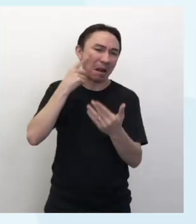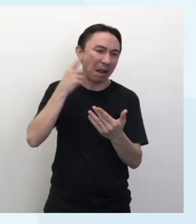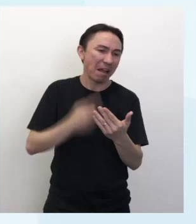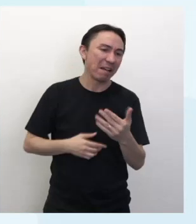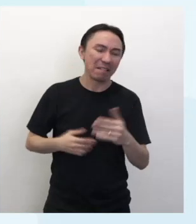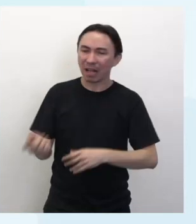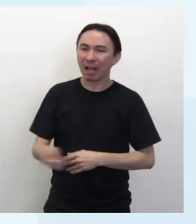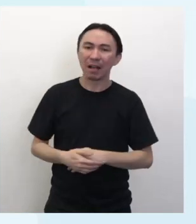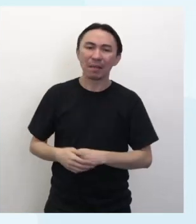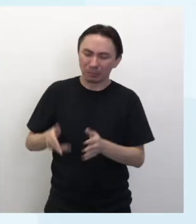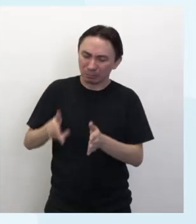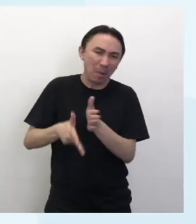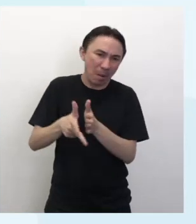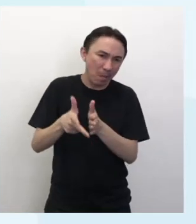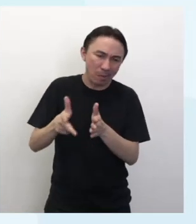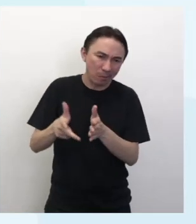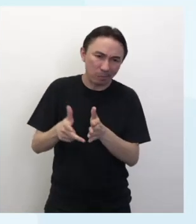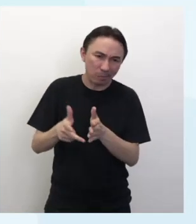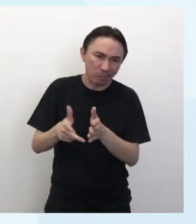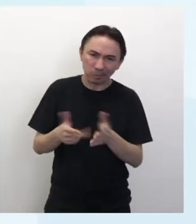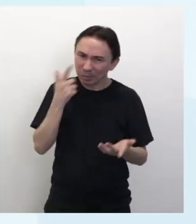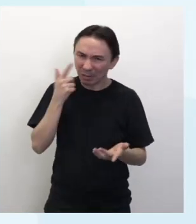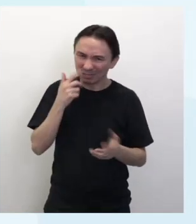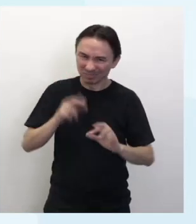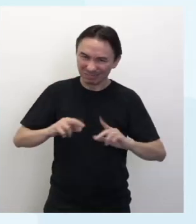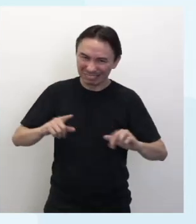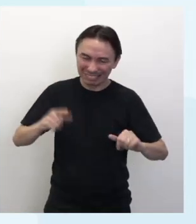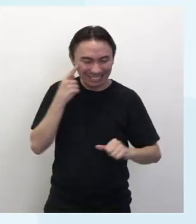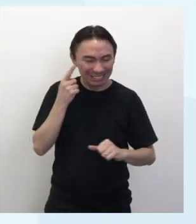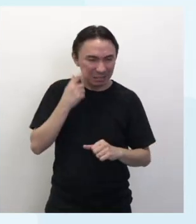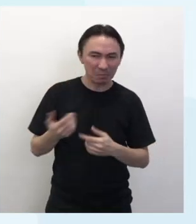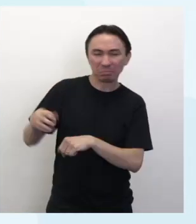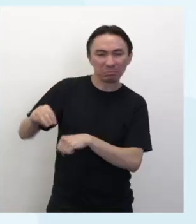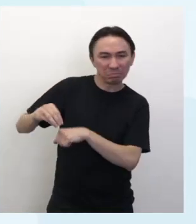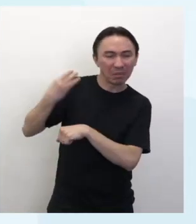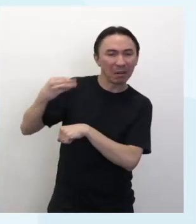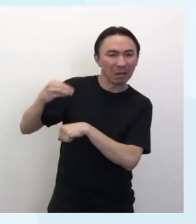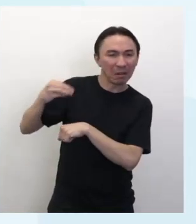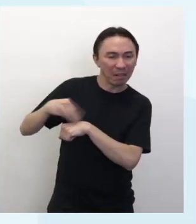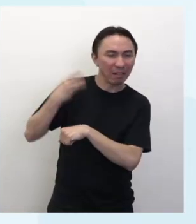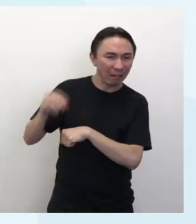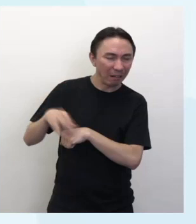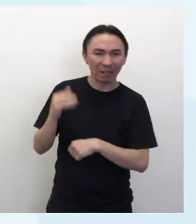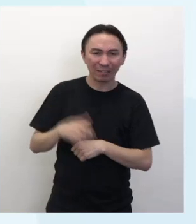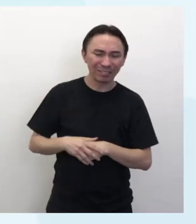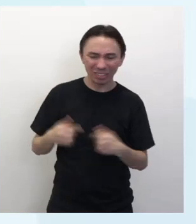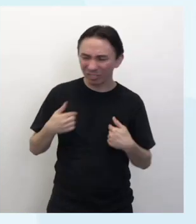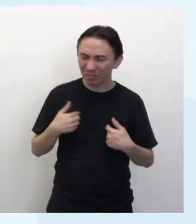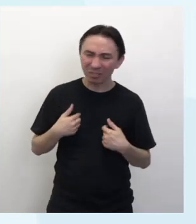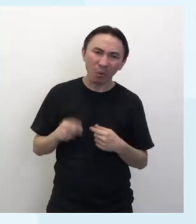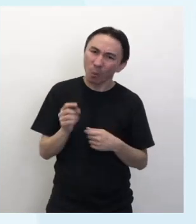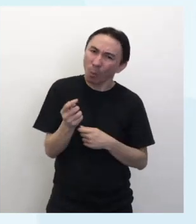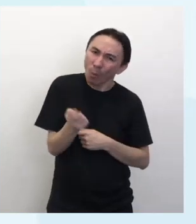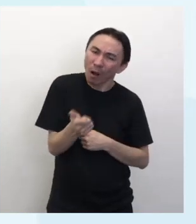Virgília, mais interessante para um morimbundo, saiu.